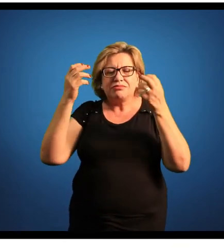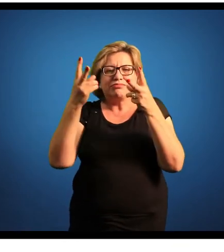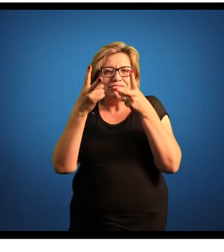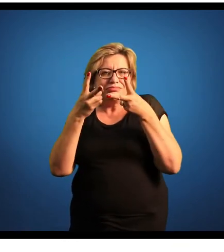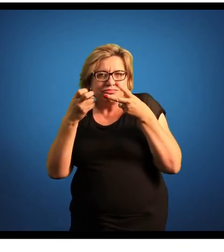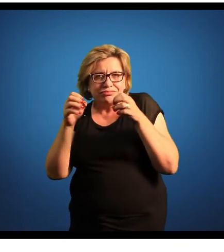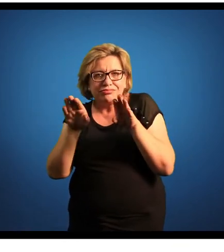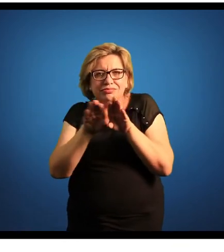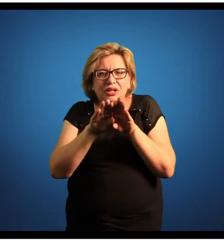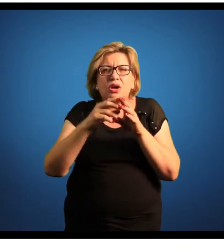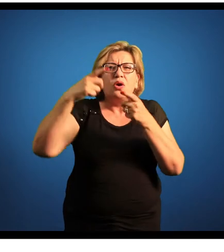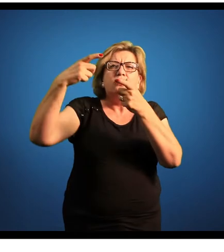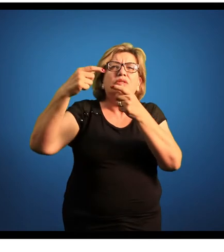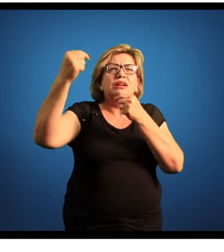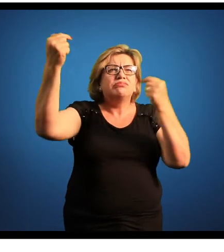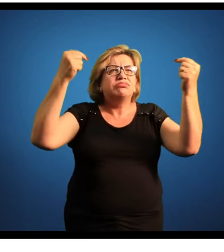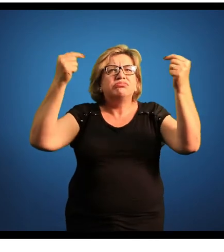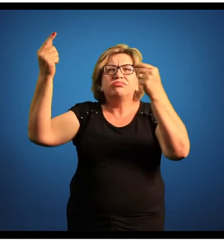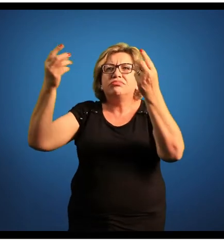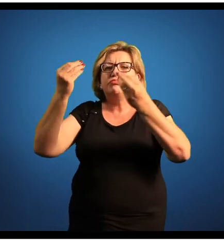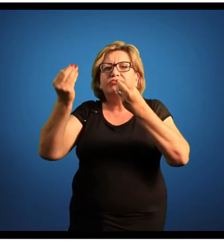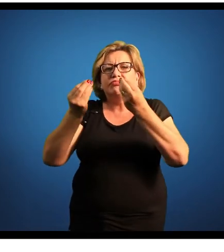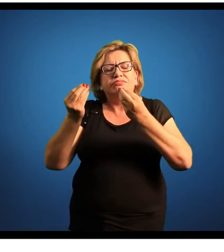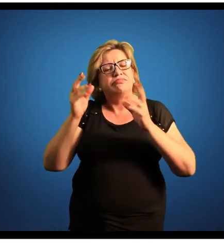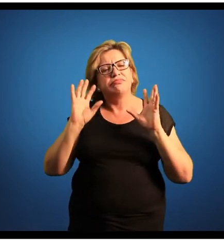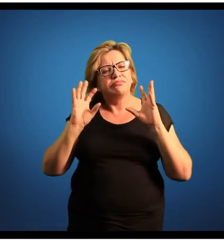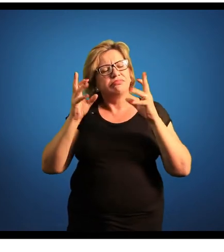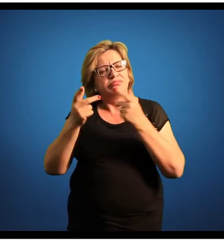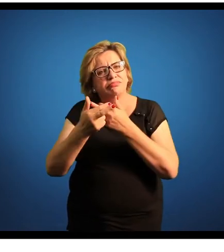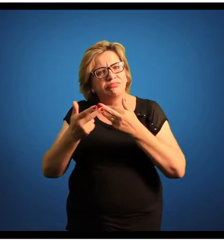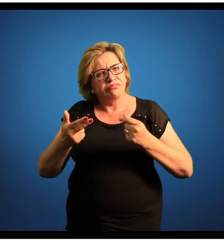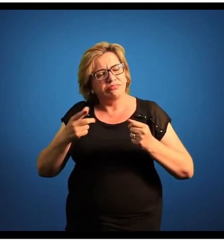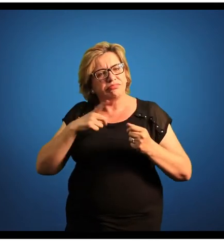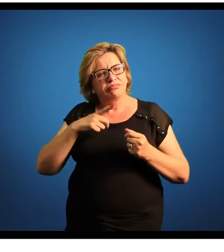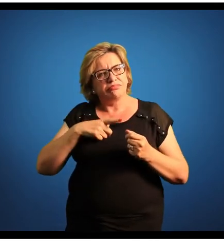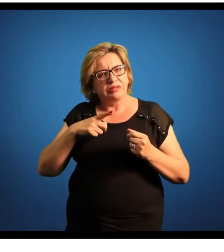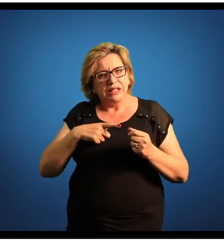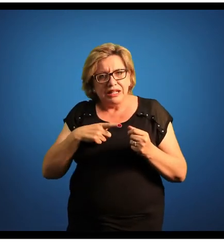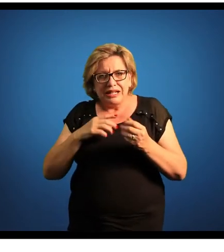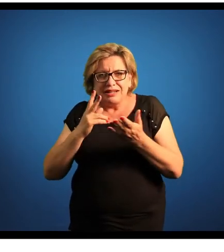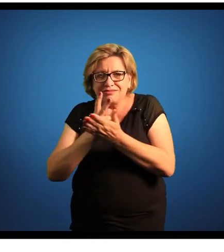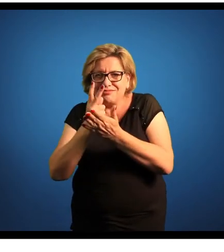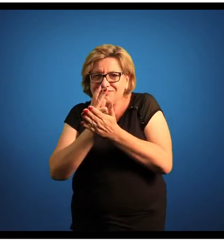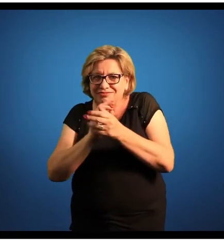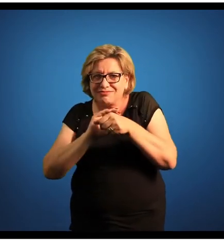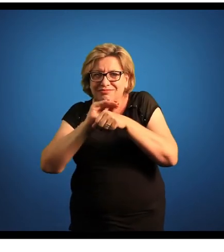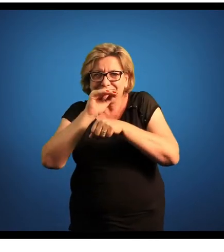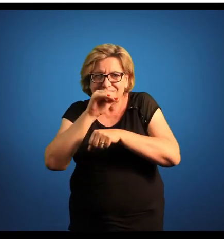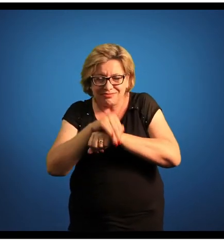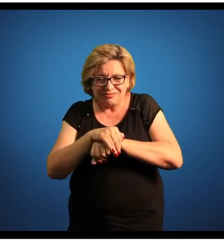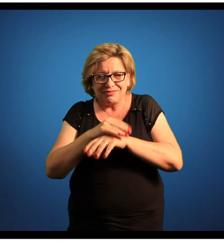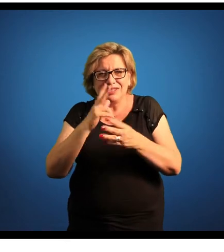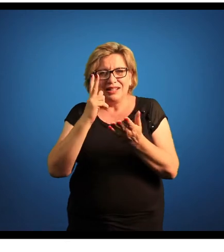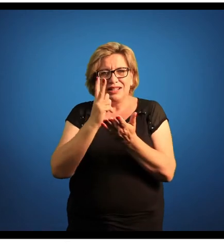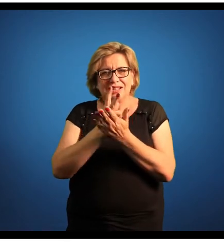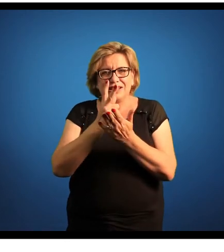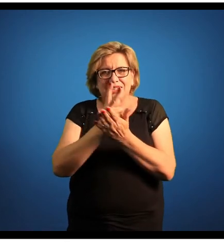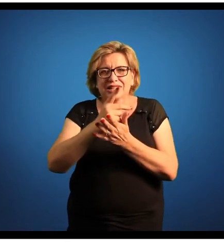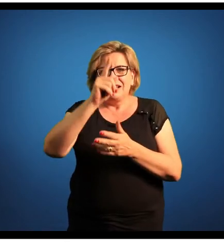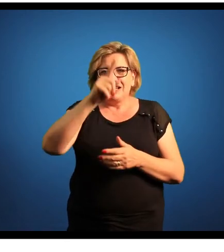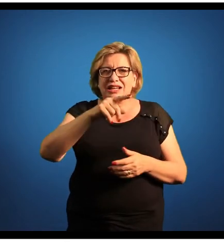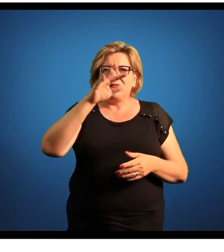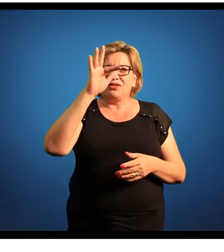e a direção dessa luz. Essas animais tendem a ser de atividades noturnas, então a gente diz que eles também são